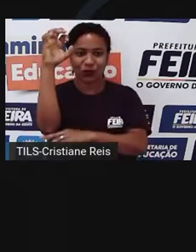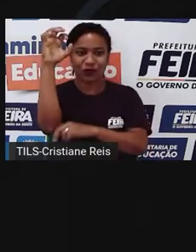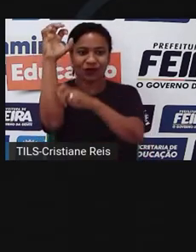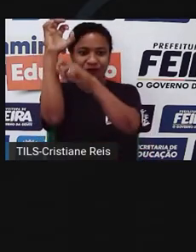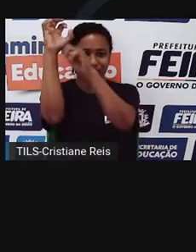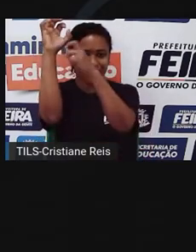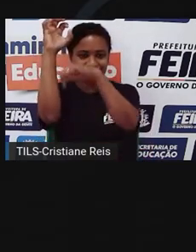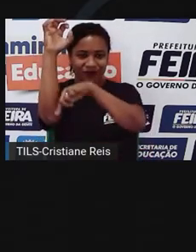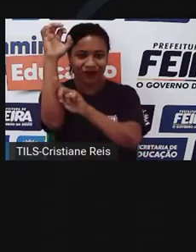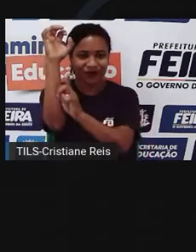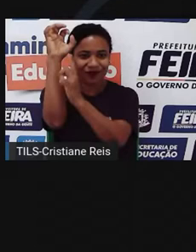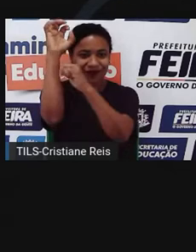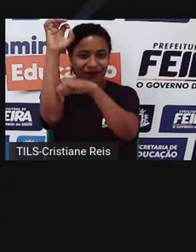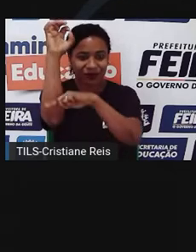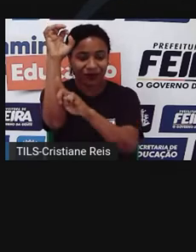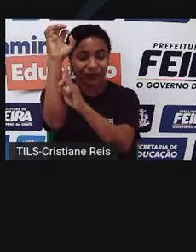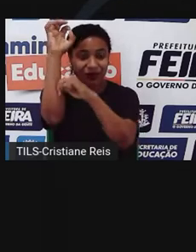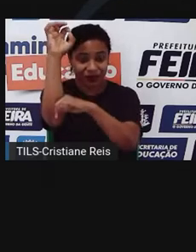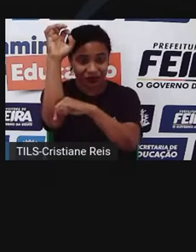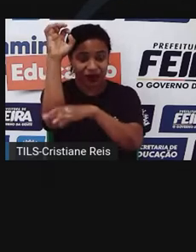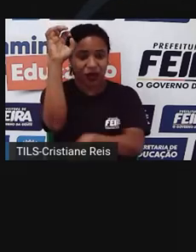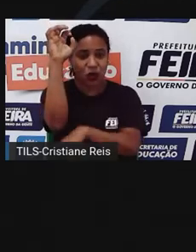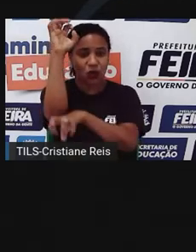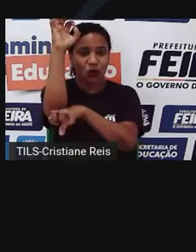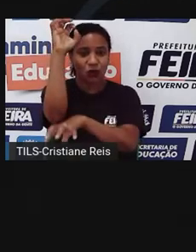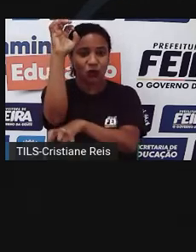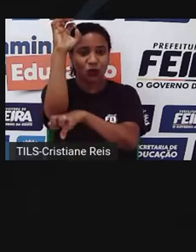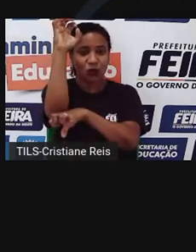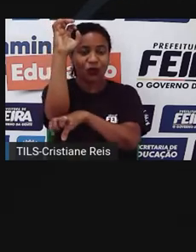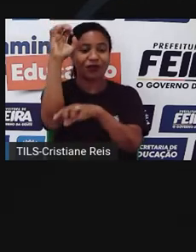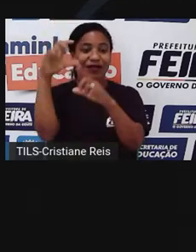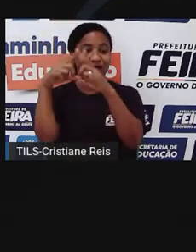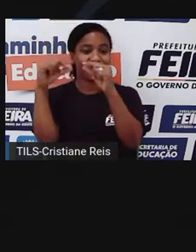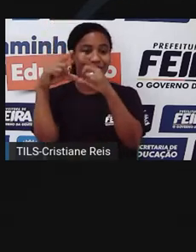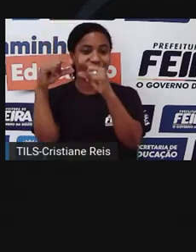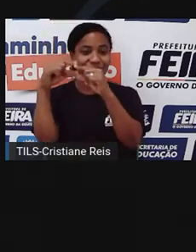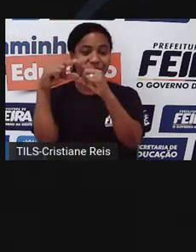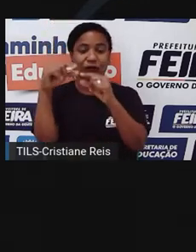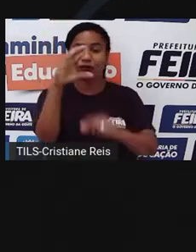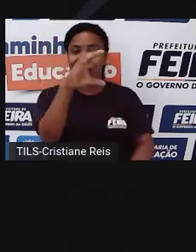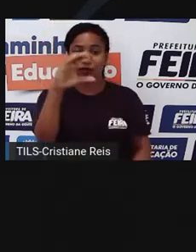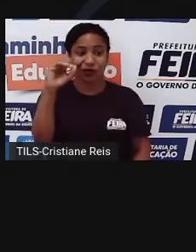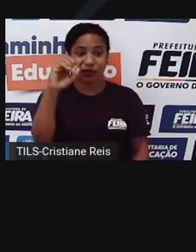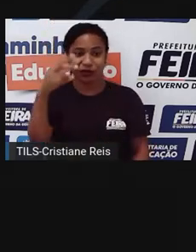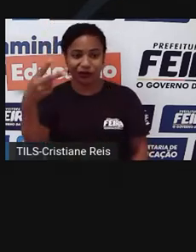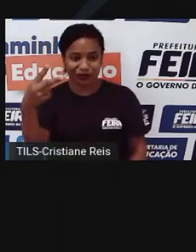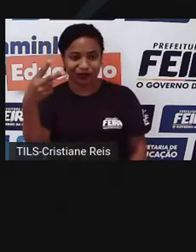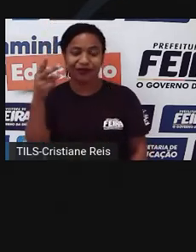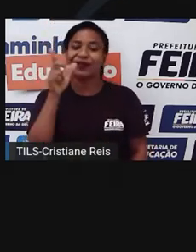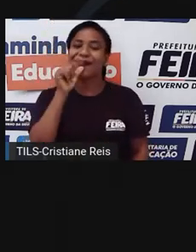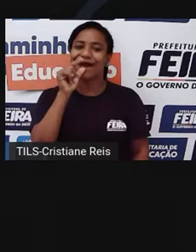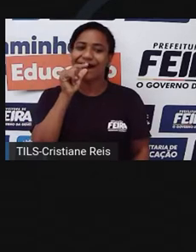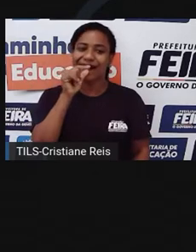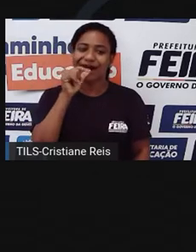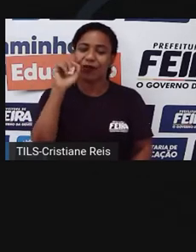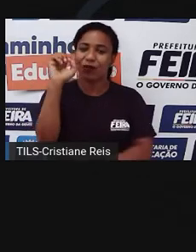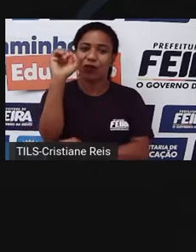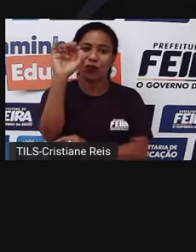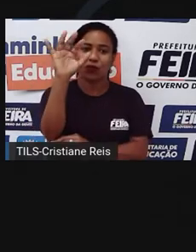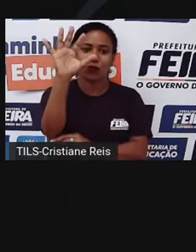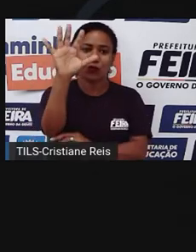Ao abrir os estômatos pra permitir o CO2 entrar, emite vapor d'água pra atmosfera.